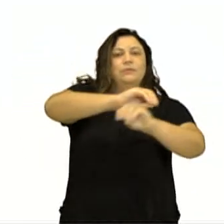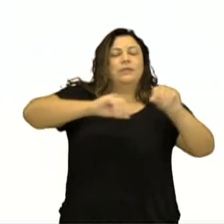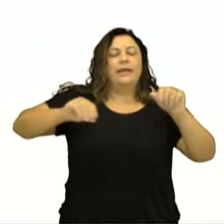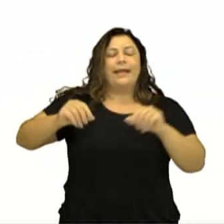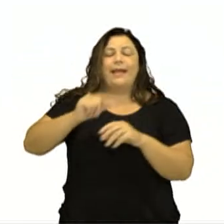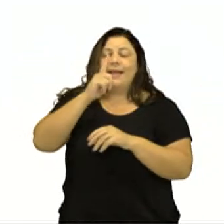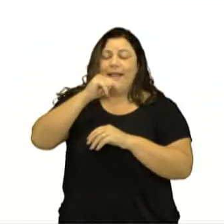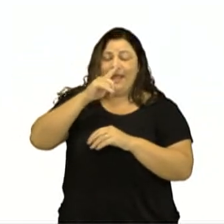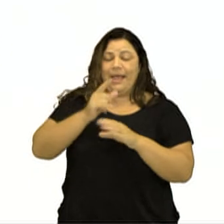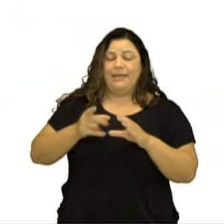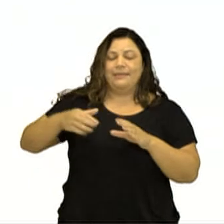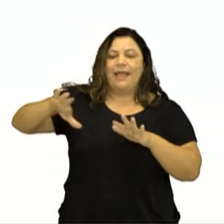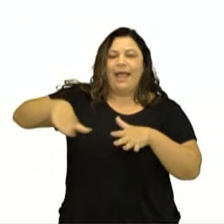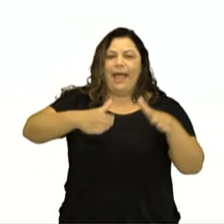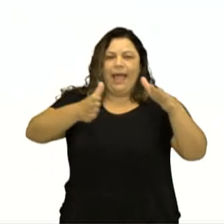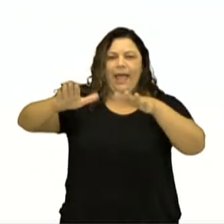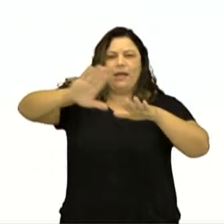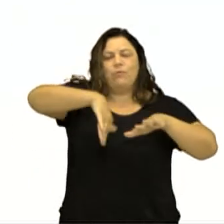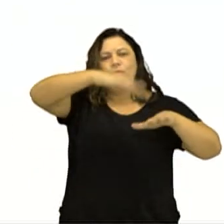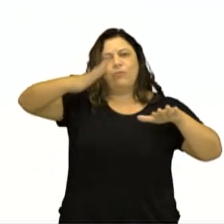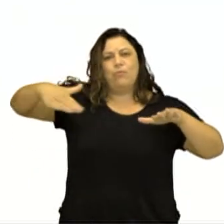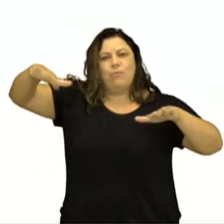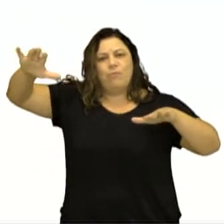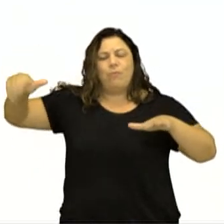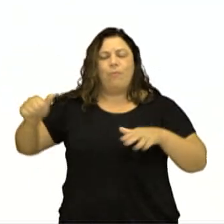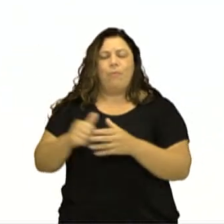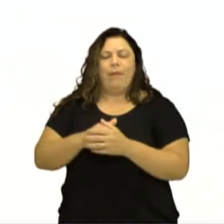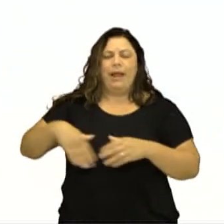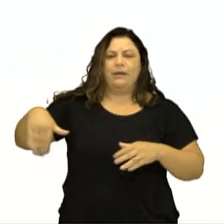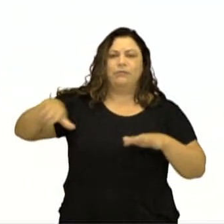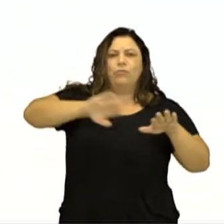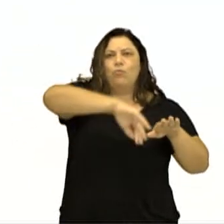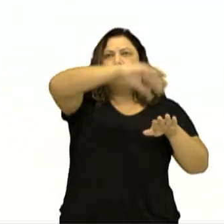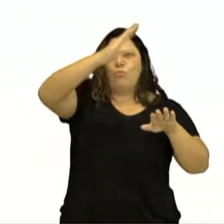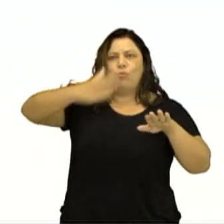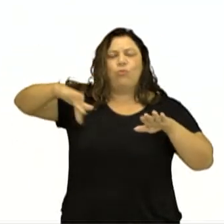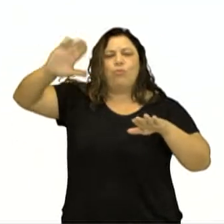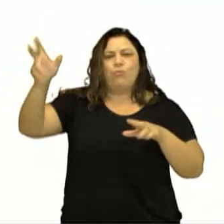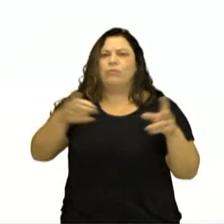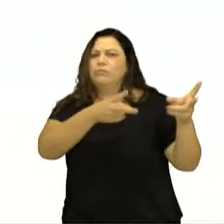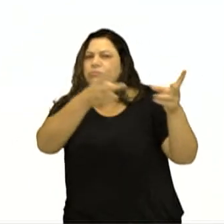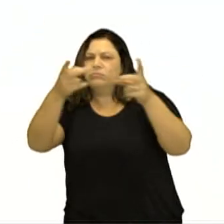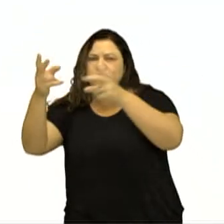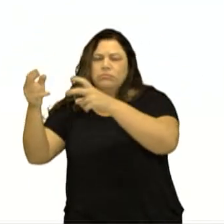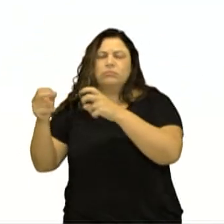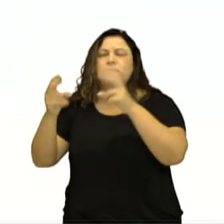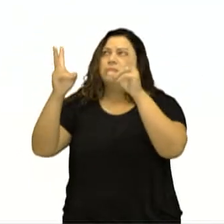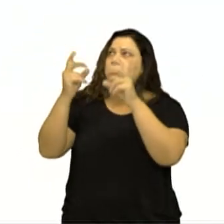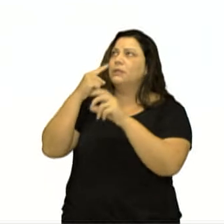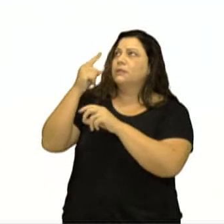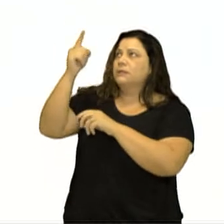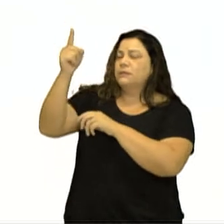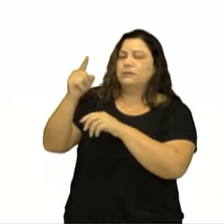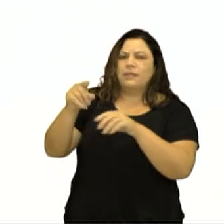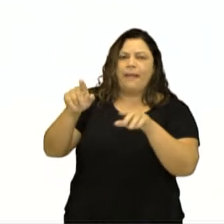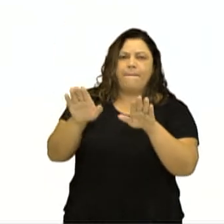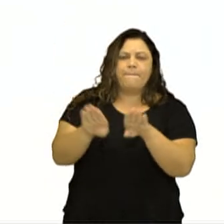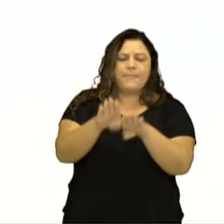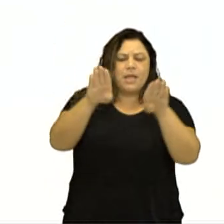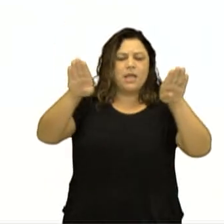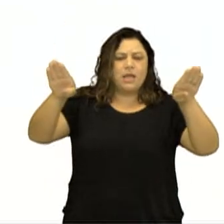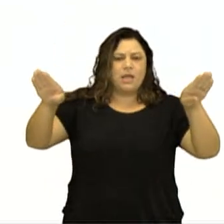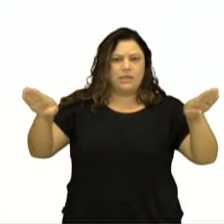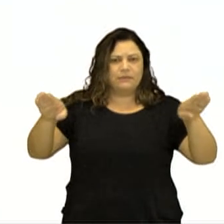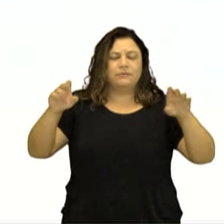oceanos, de tsunamis. Nessa imagem, nós percebemos pedaços, fragmentos dessas placas se afastando